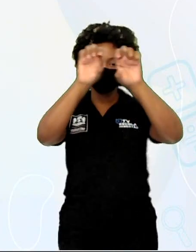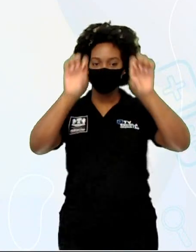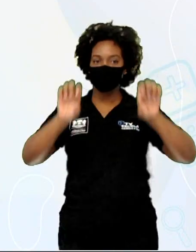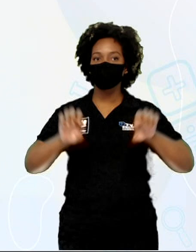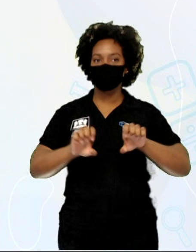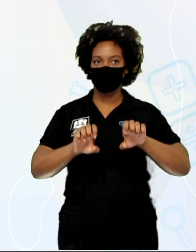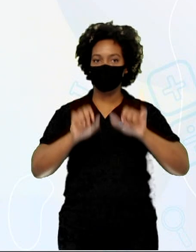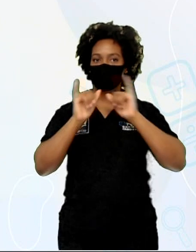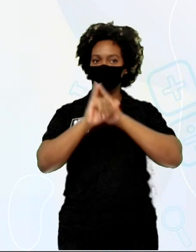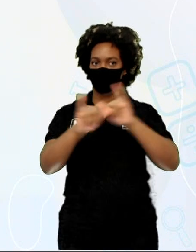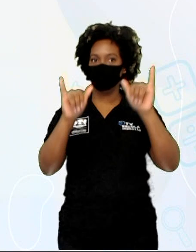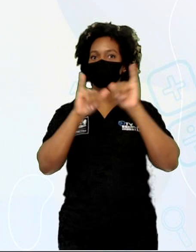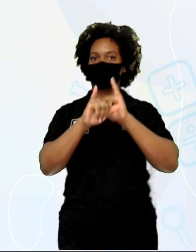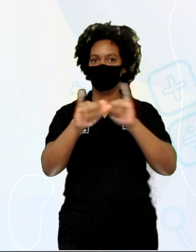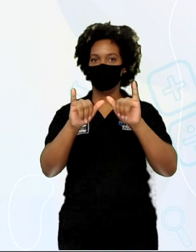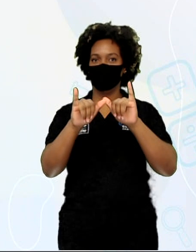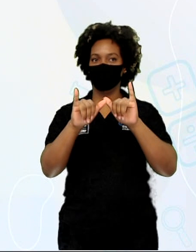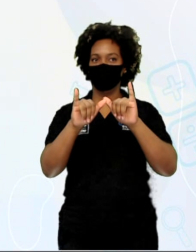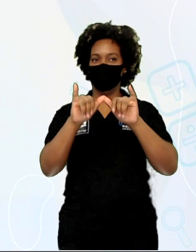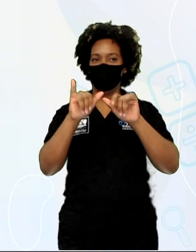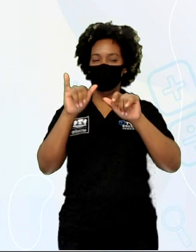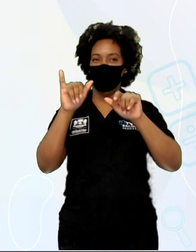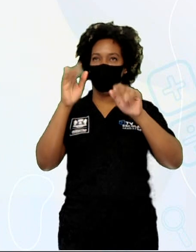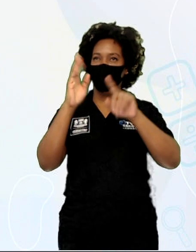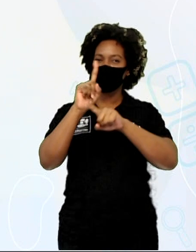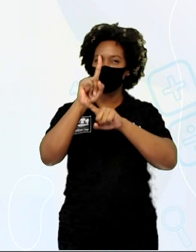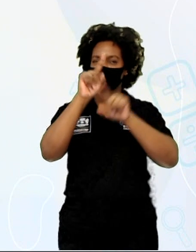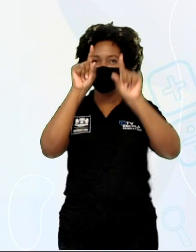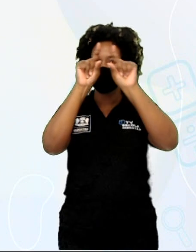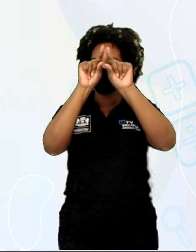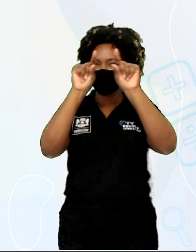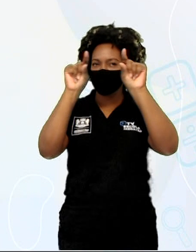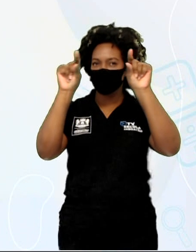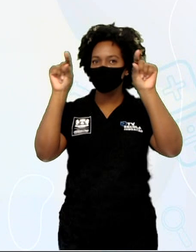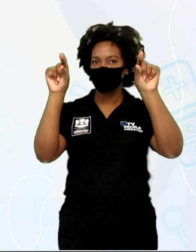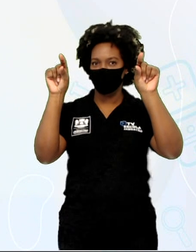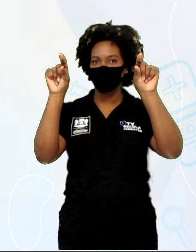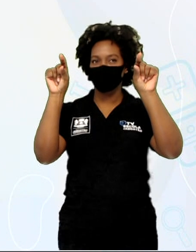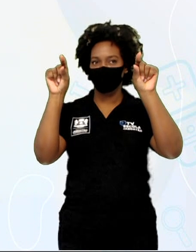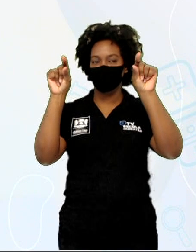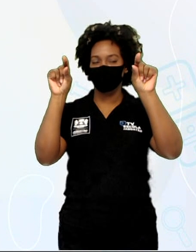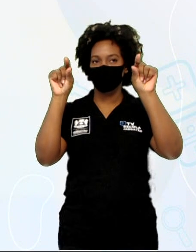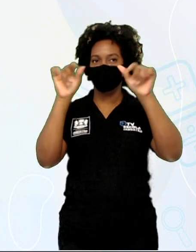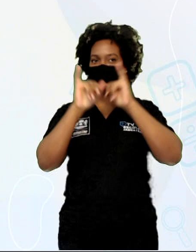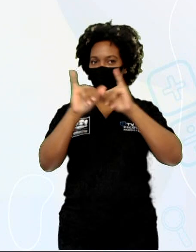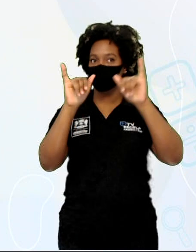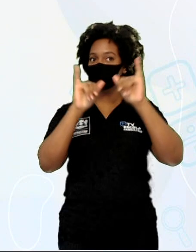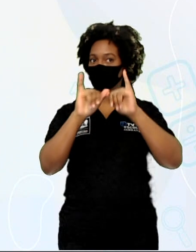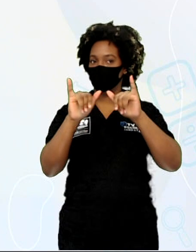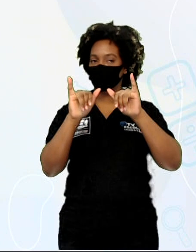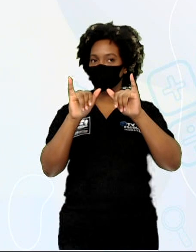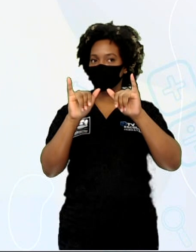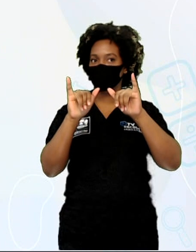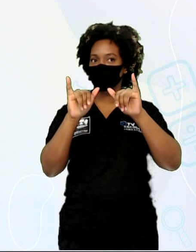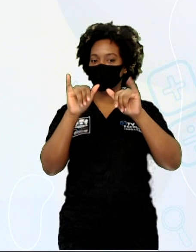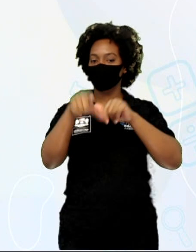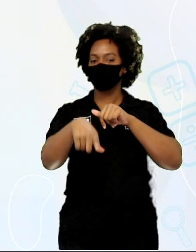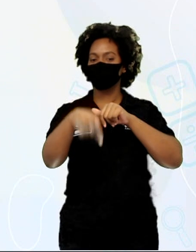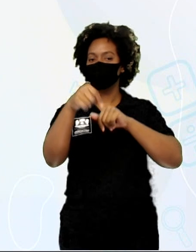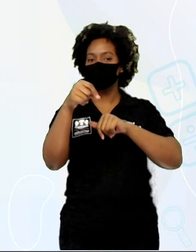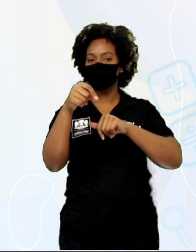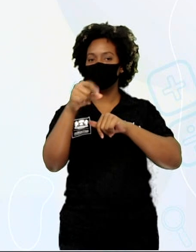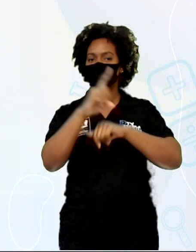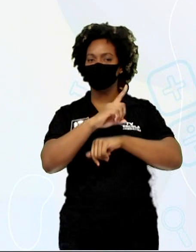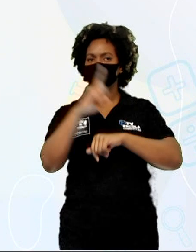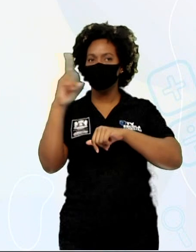publicitário. Lá em cima, no início, eu tenho o título desse anúncio. O título é, colheita do dia, todos